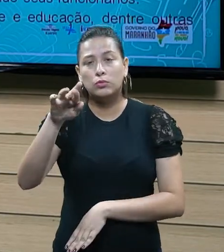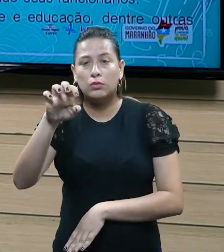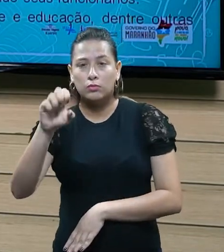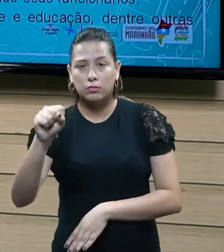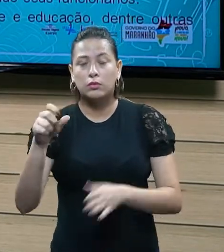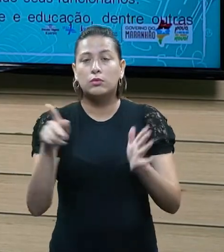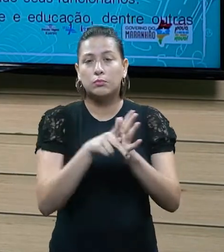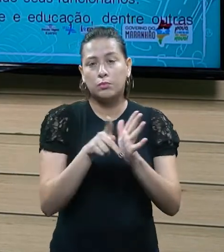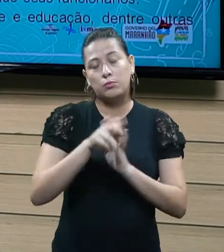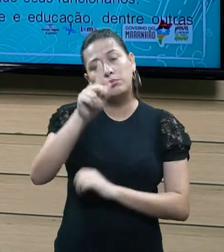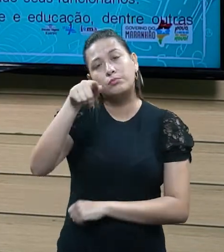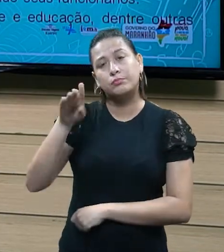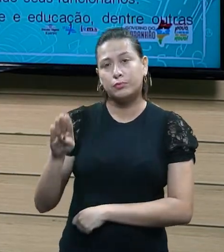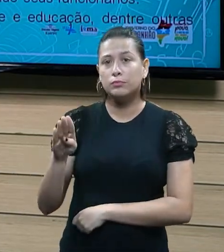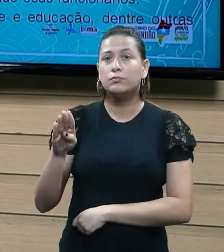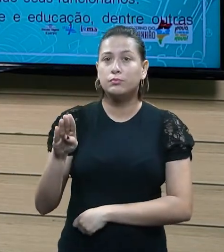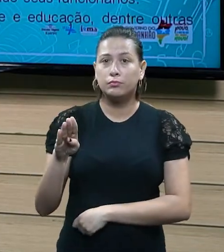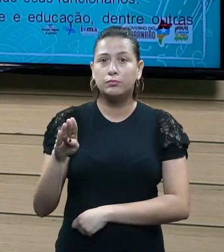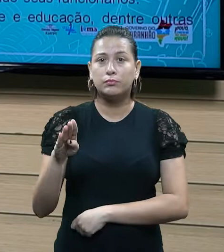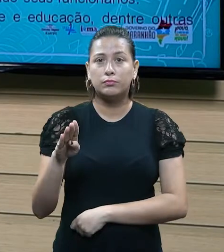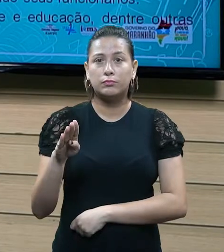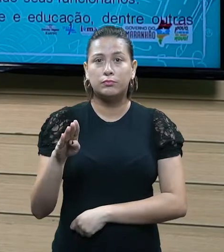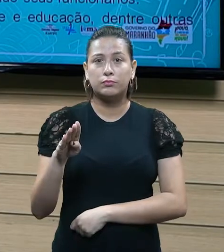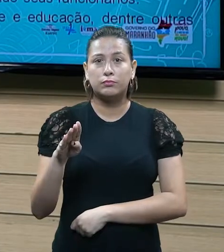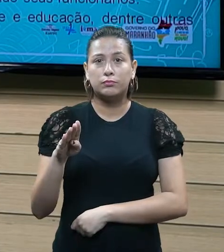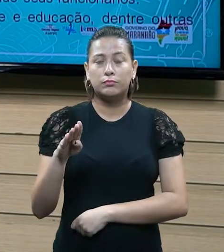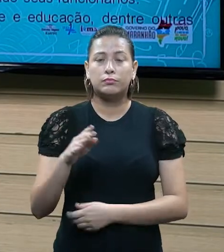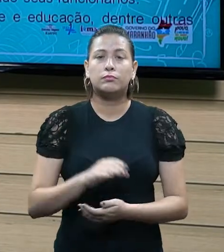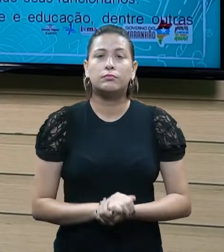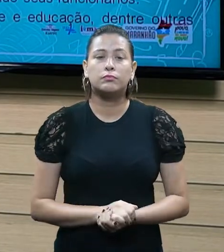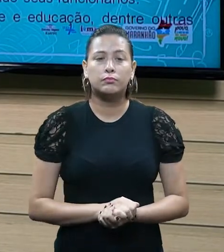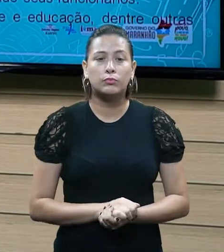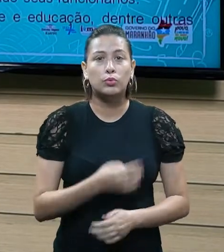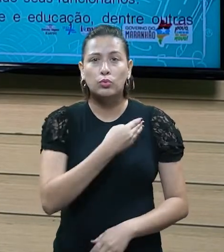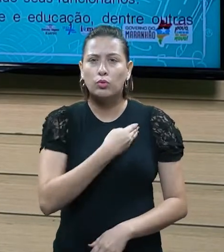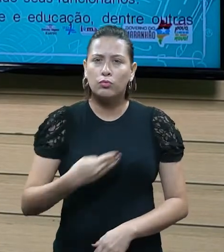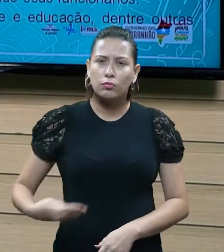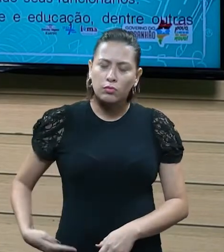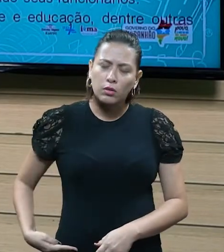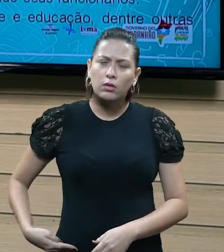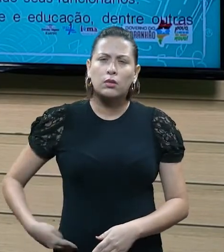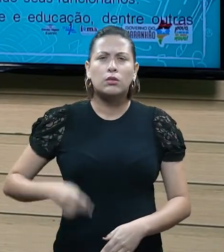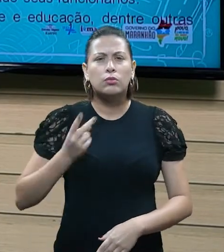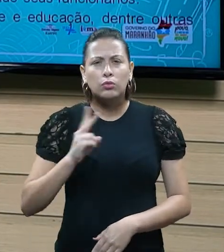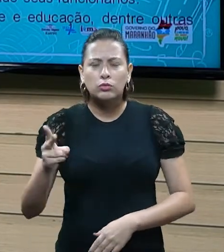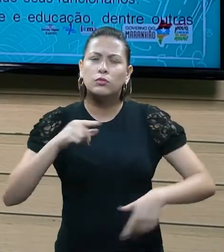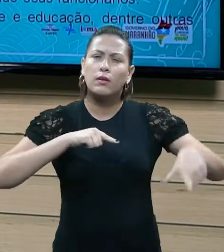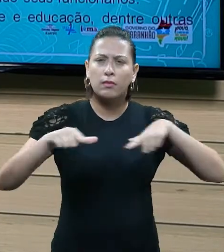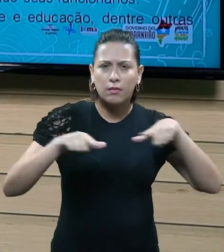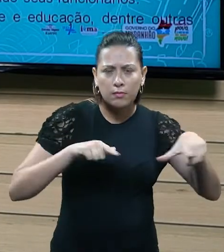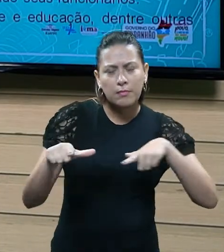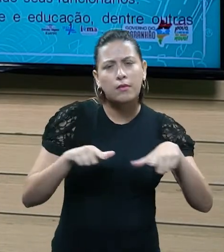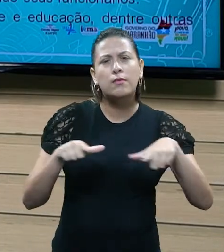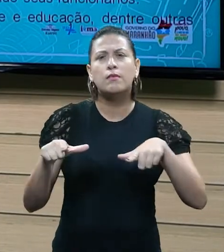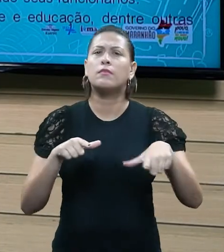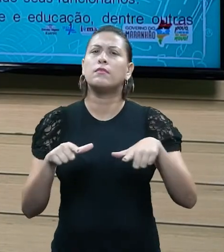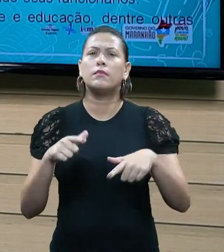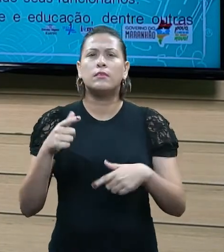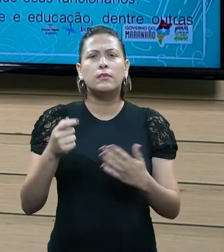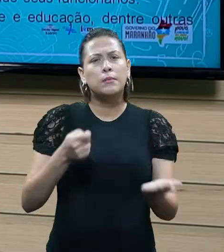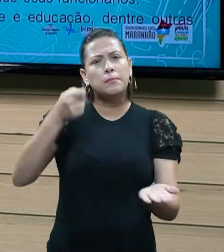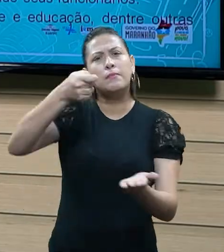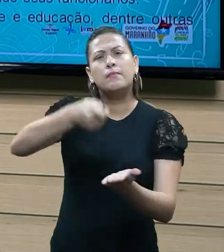continuem, de fato, trabalhando, contribuindo suas despesas e pagando seus funcionários,